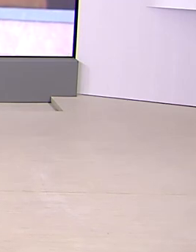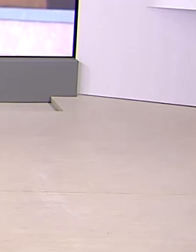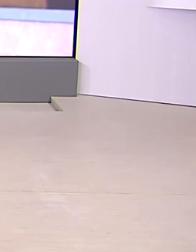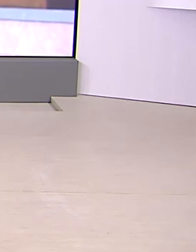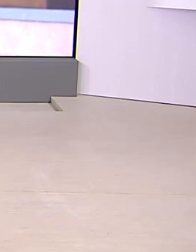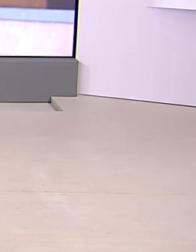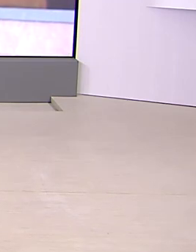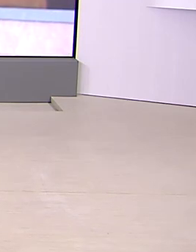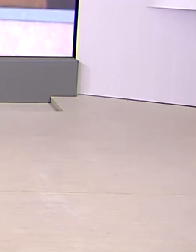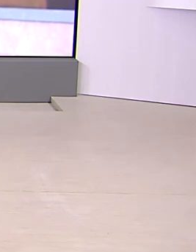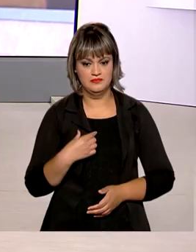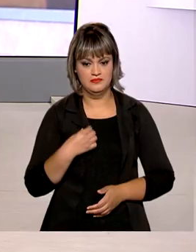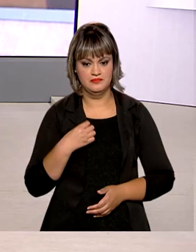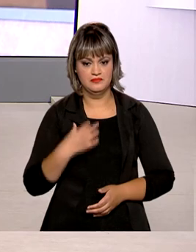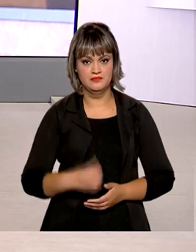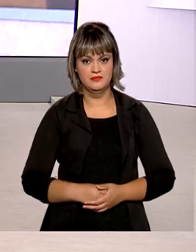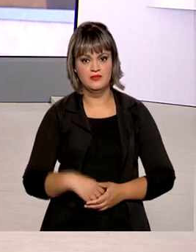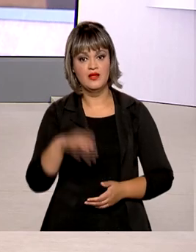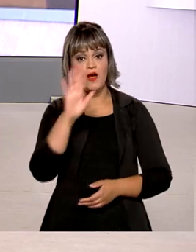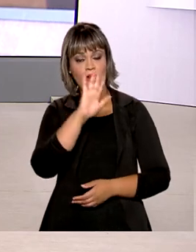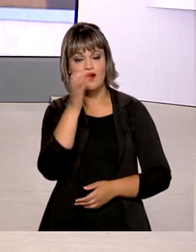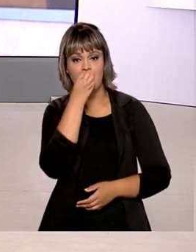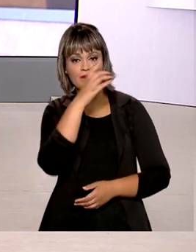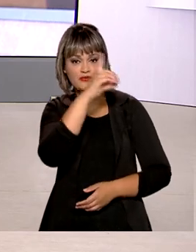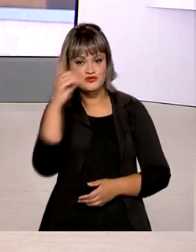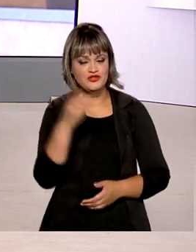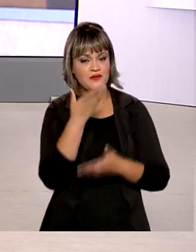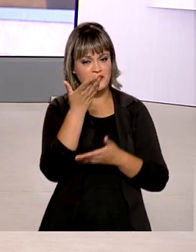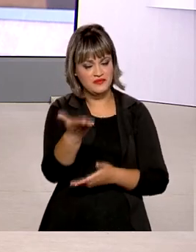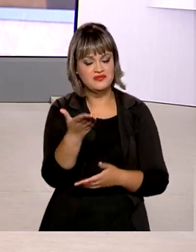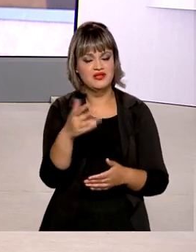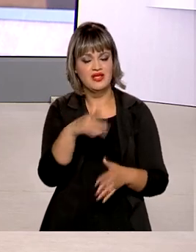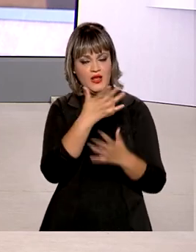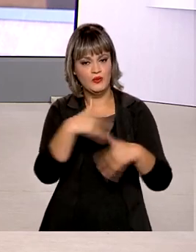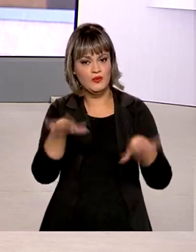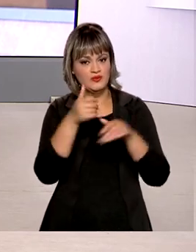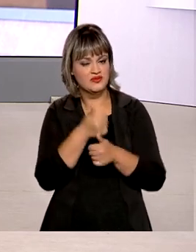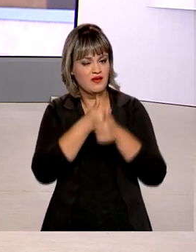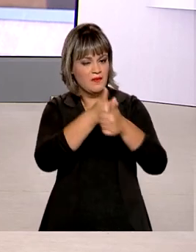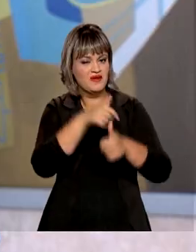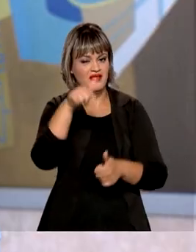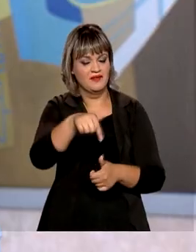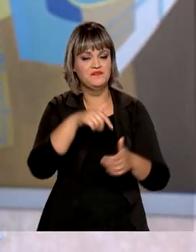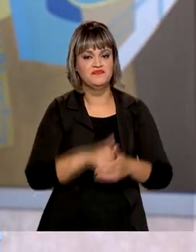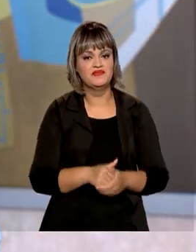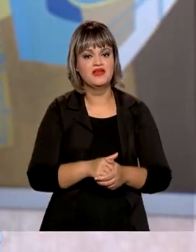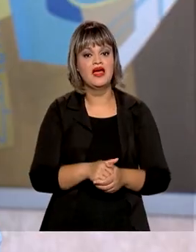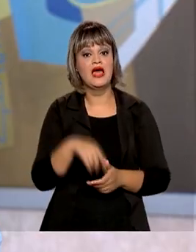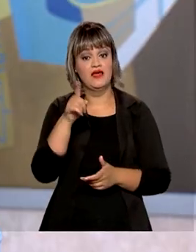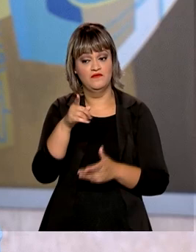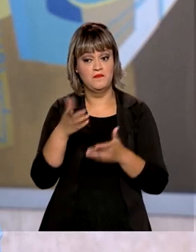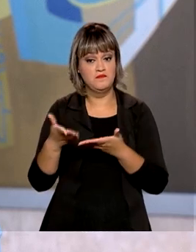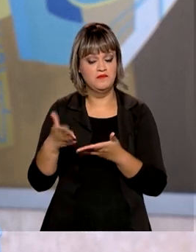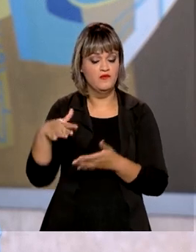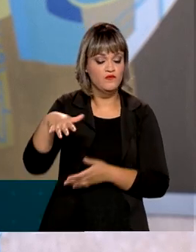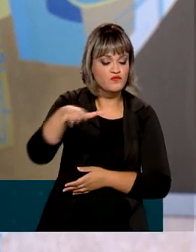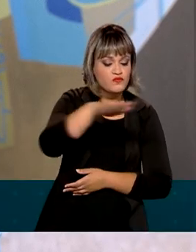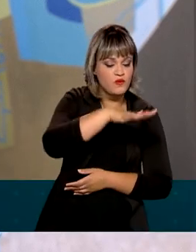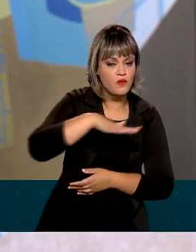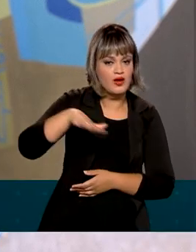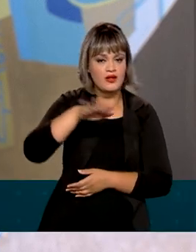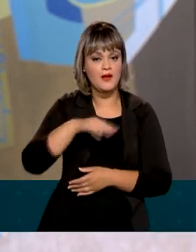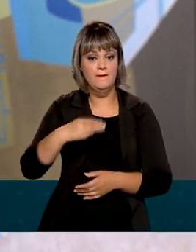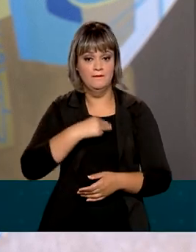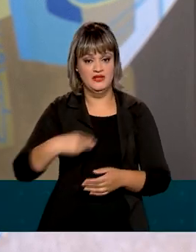Márcia. Bom dia para você. Oi, Luciana. Bom dia para você. Bom dia a todos que nos acompanham. Pois é, vão participar desse sobrevoo os